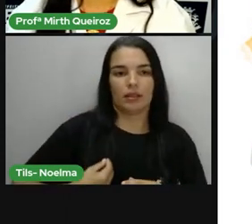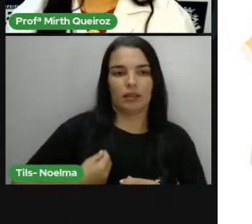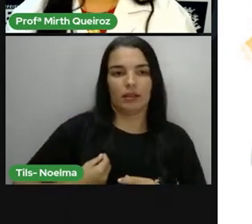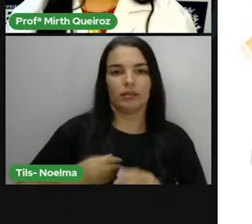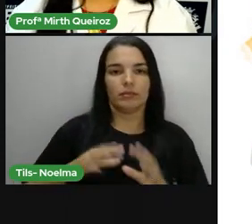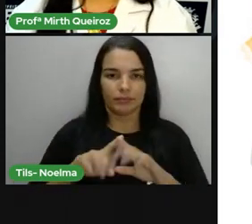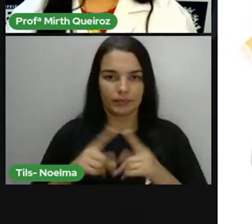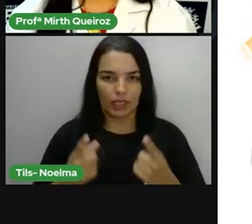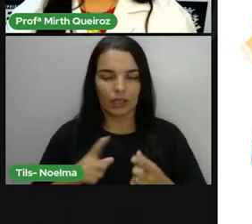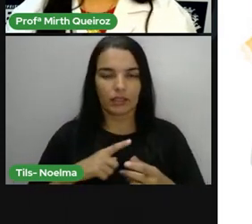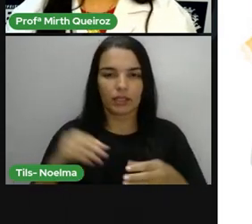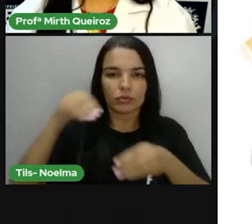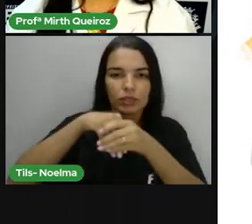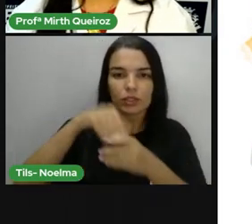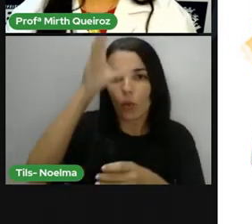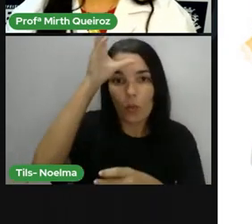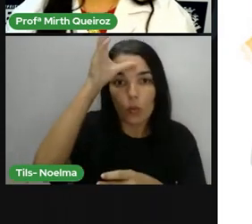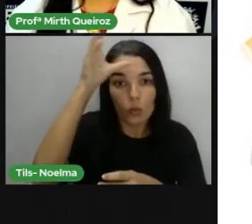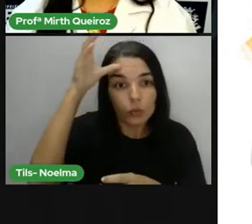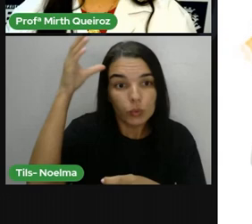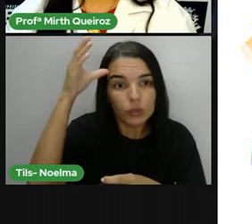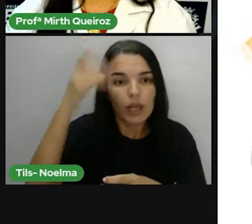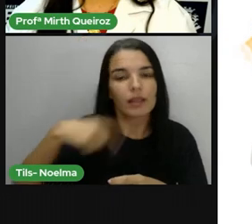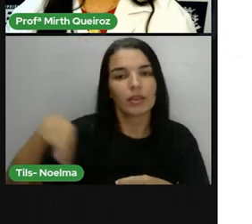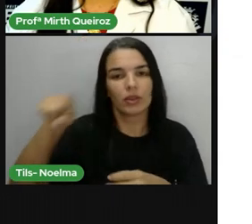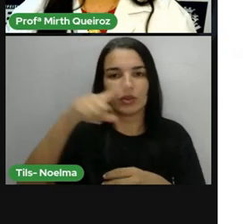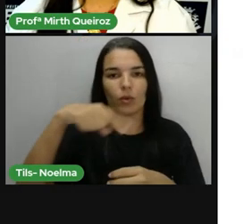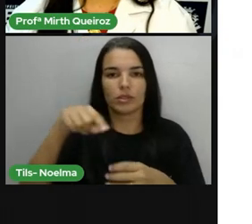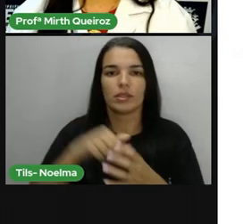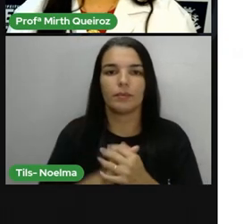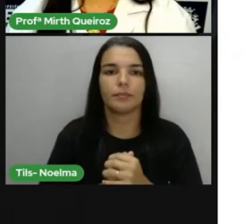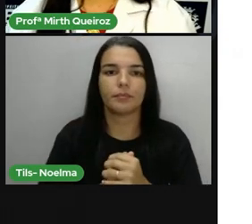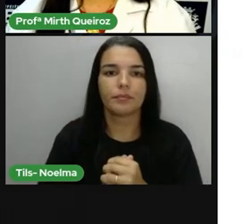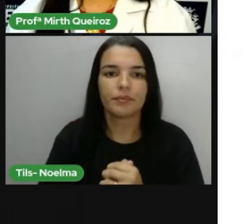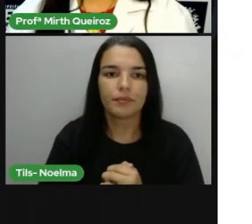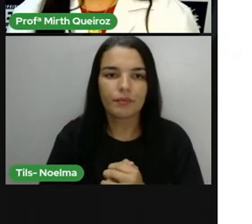cultura, né? E traz muita representatividade.